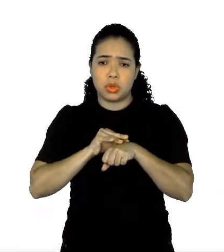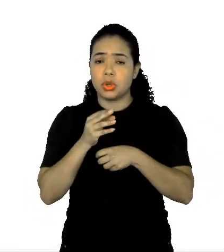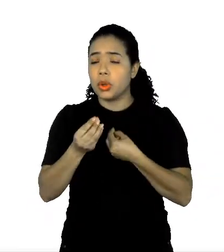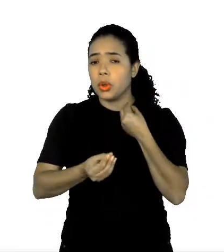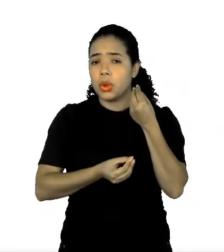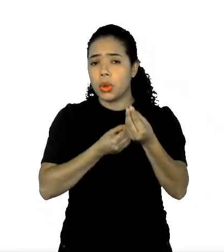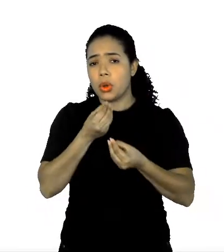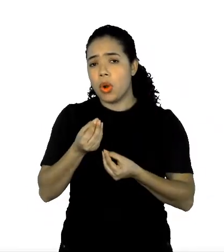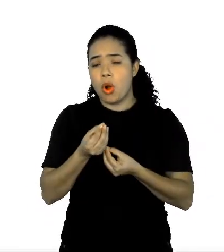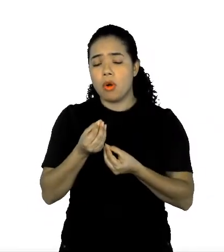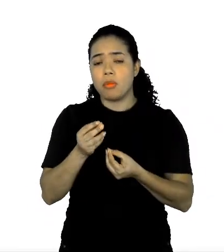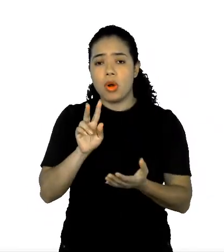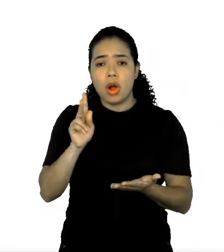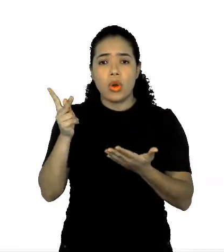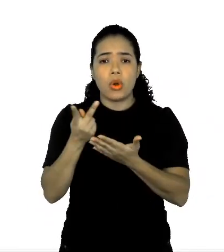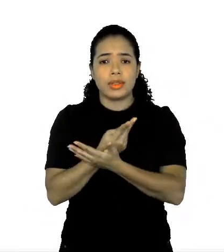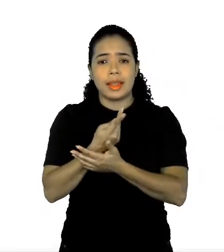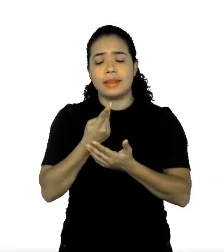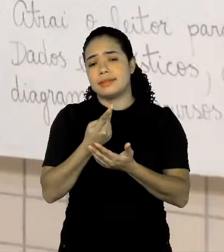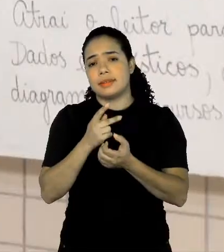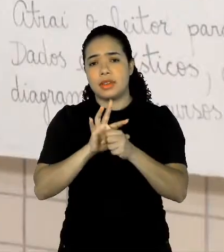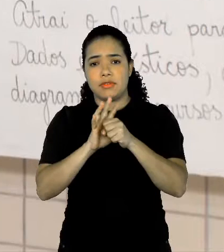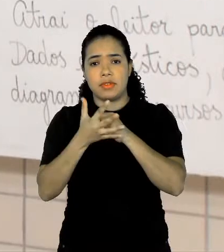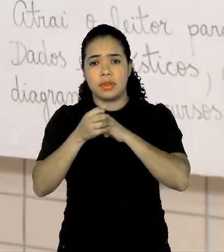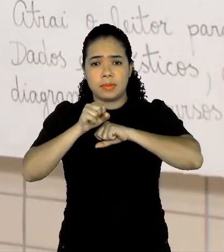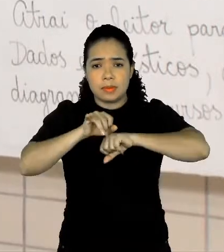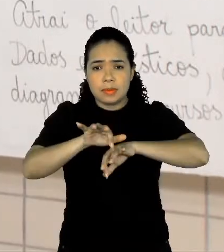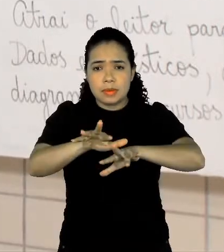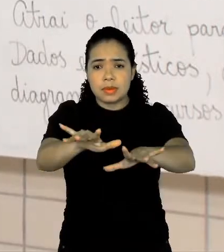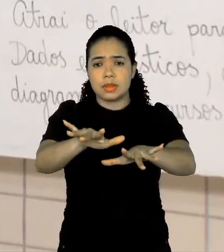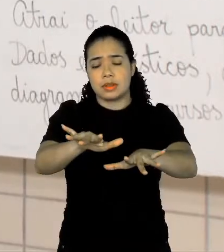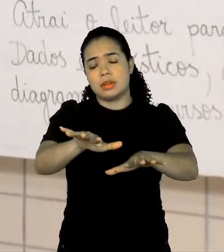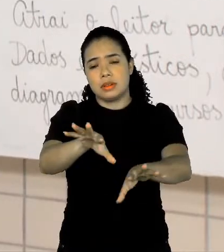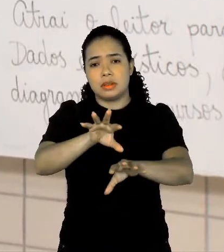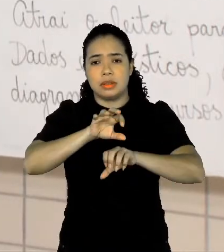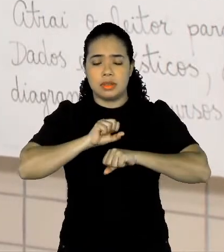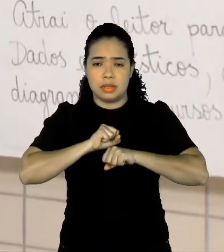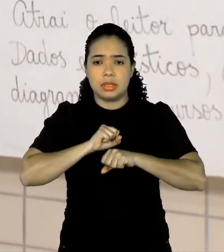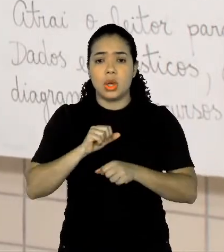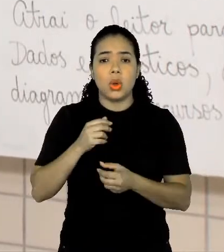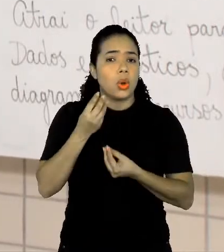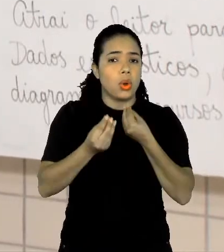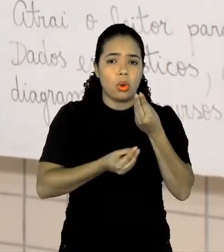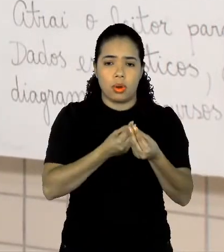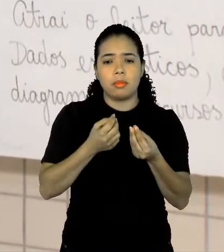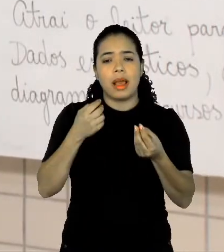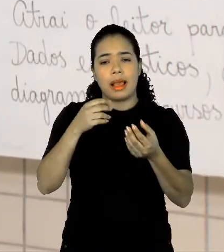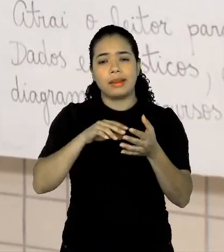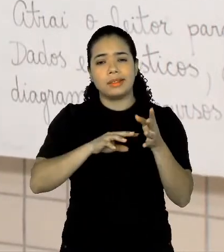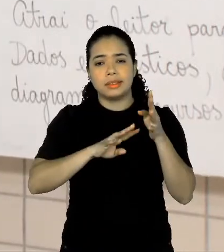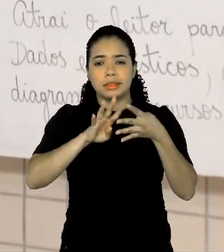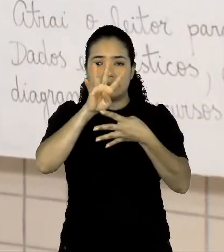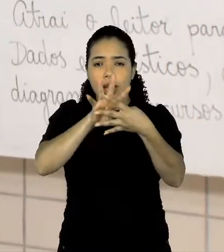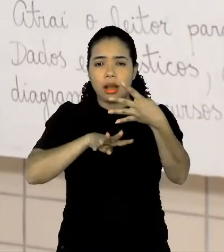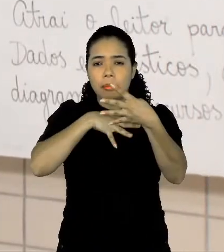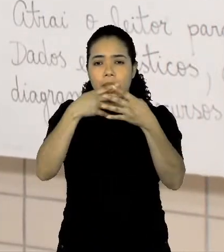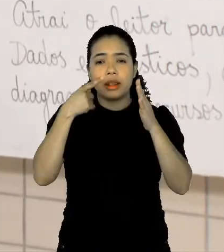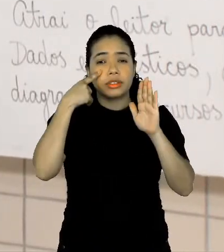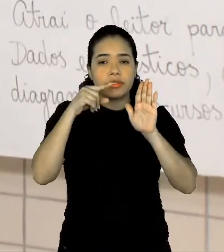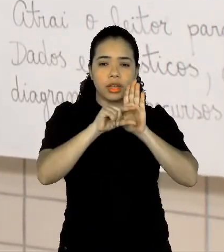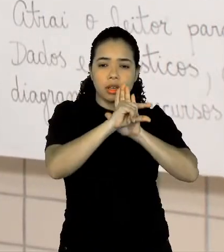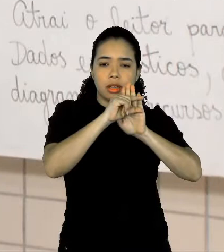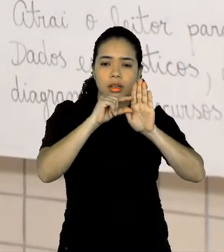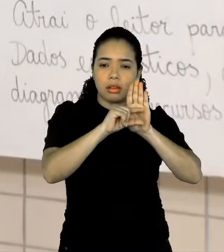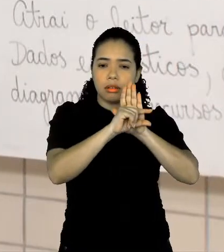vírus é transmitido. Ele vai dar essa outra informação em forma de tabelinhas aí que a gente vê, ó. Aí, ele